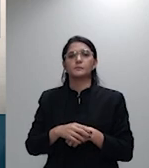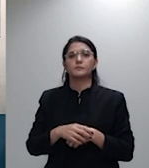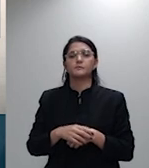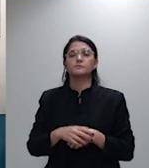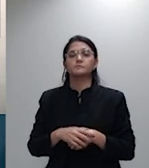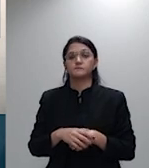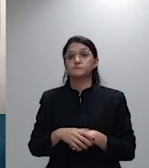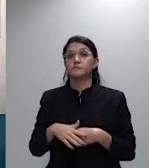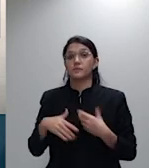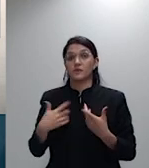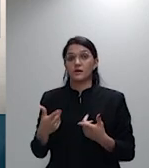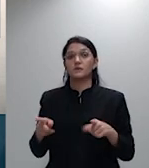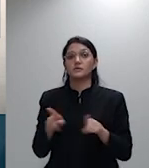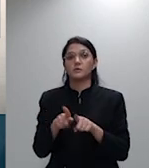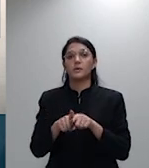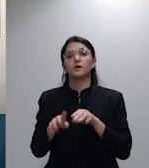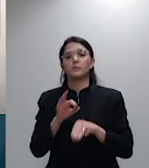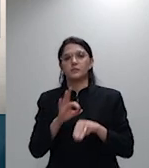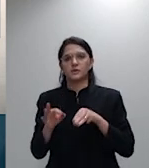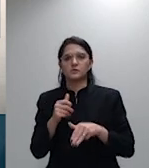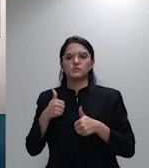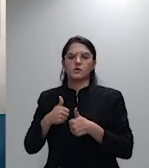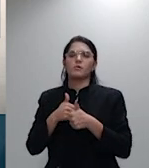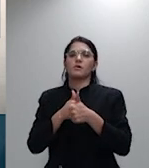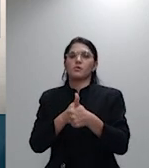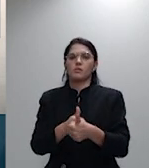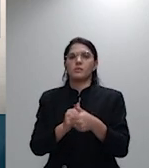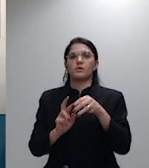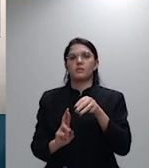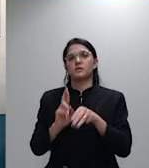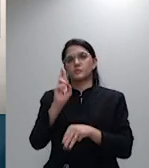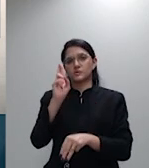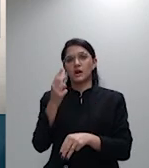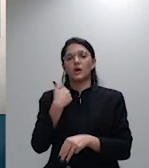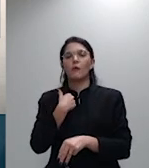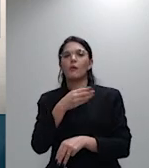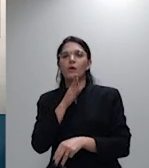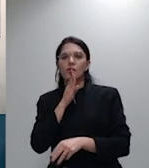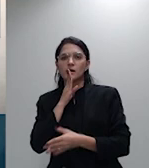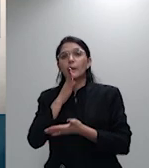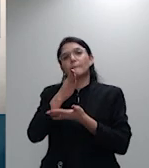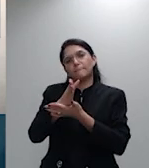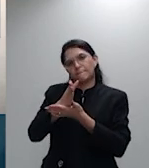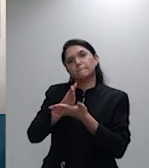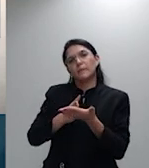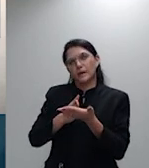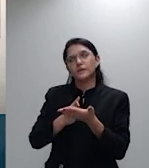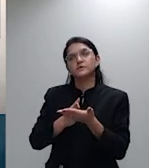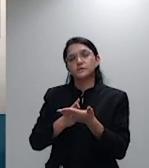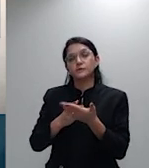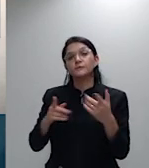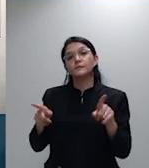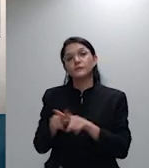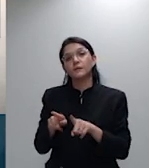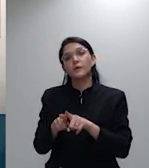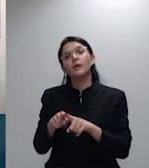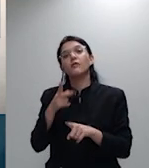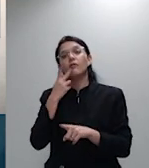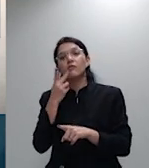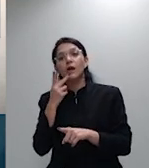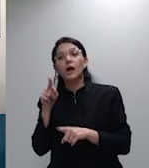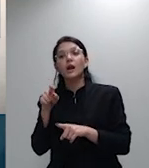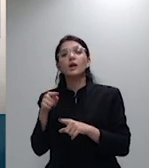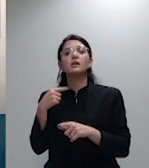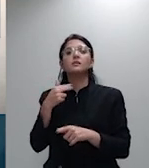para conhecerem parte da recesória e nesta extensão julgar em procedente a ação condenando a Caixa ao